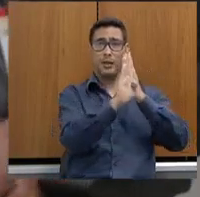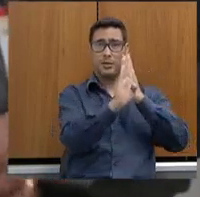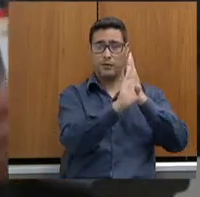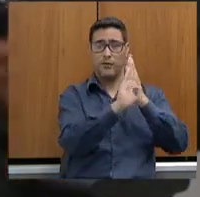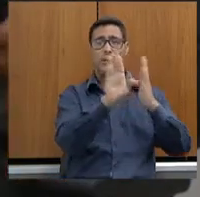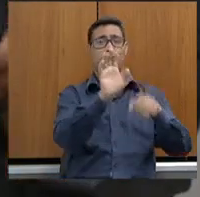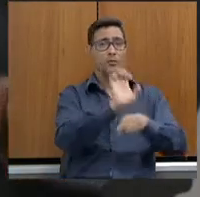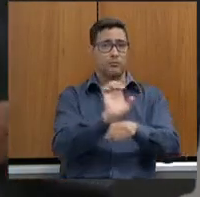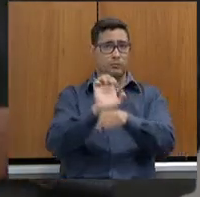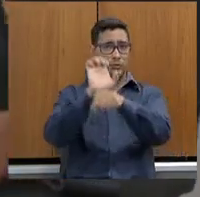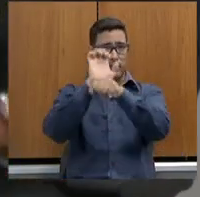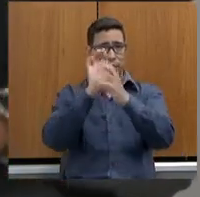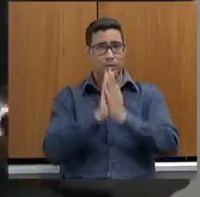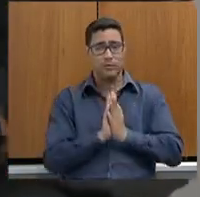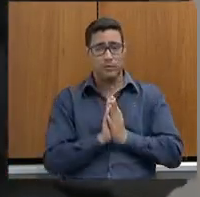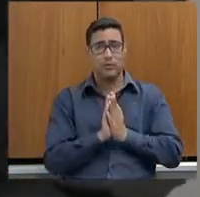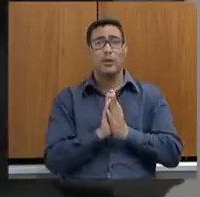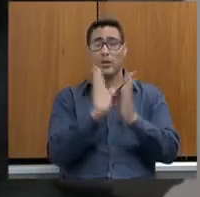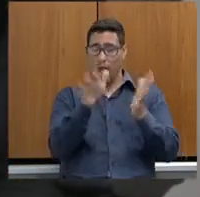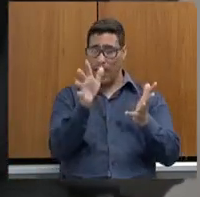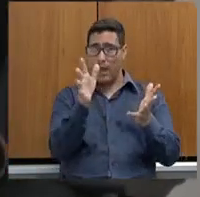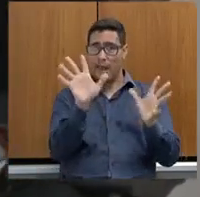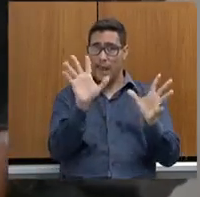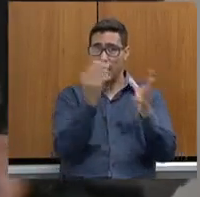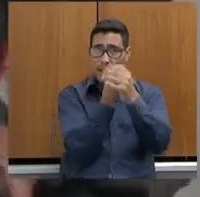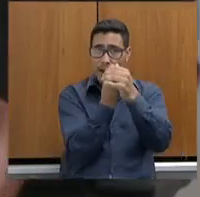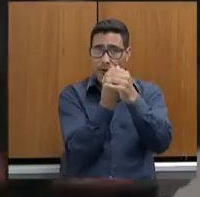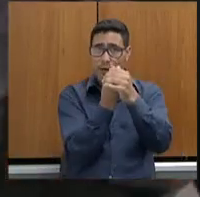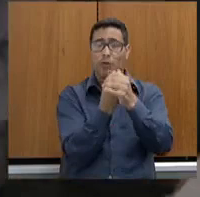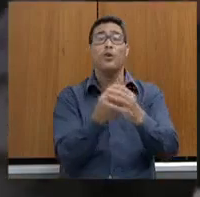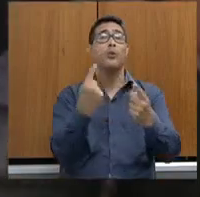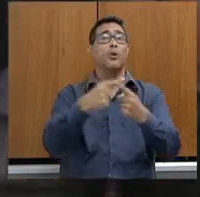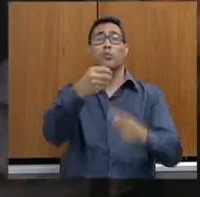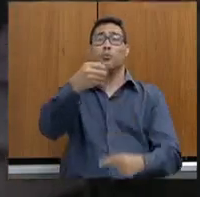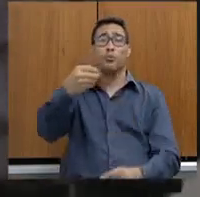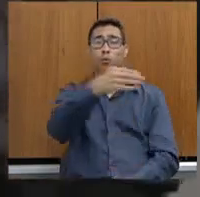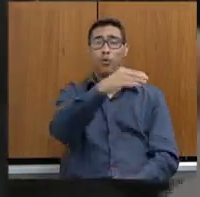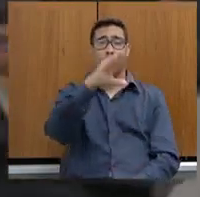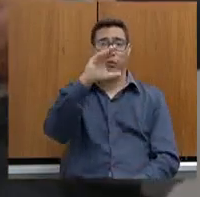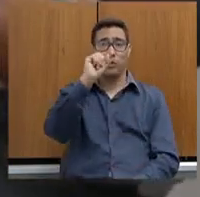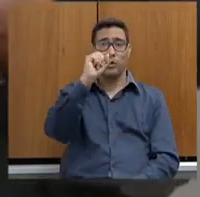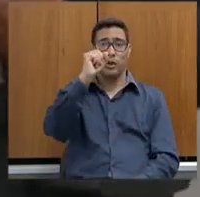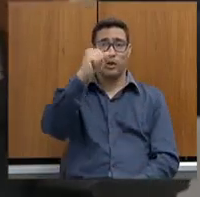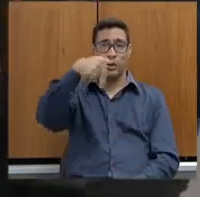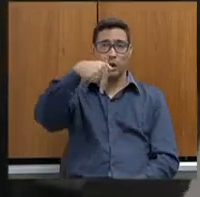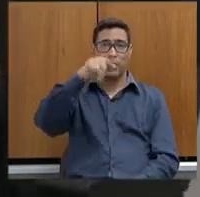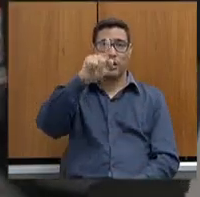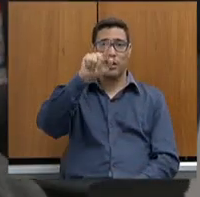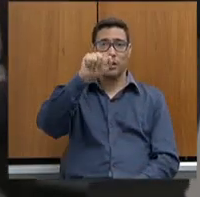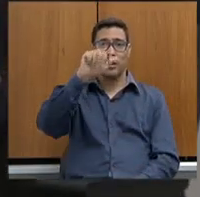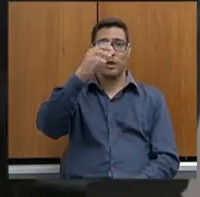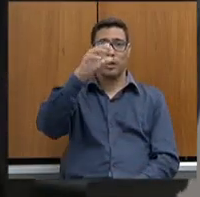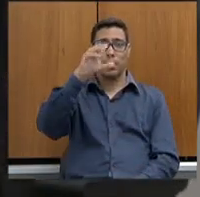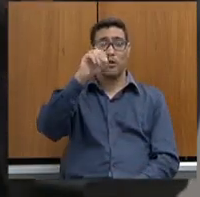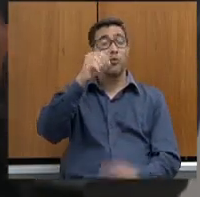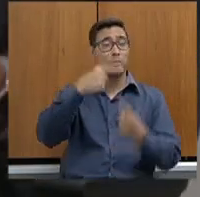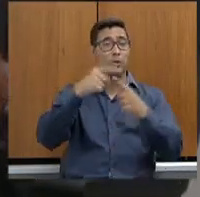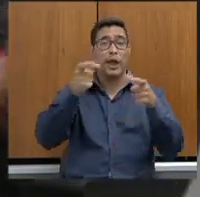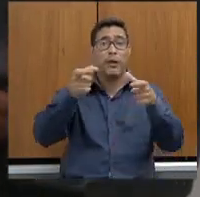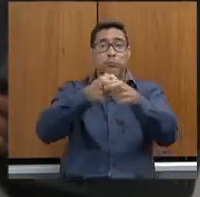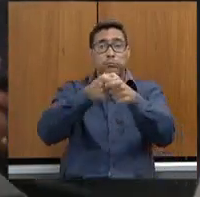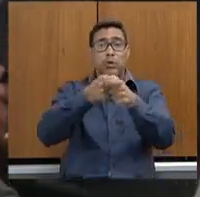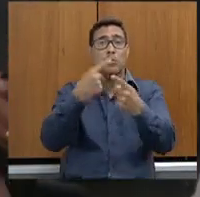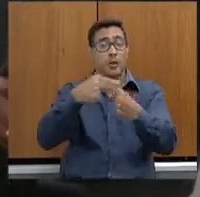Por que o novo cangaço teve essa redução? Porque eles viram que aqui em Minas Gerais